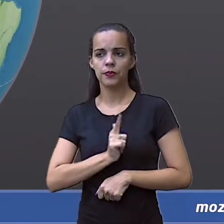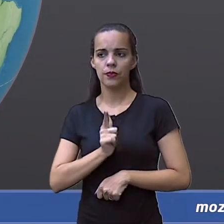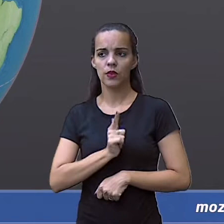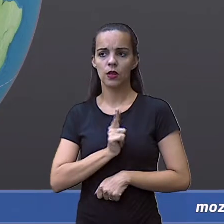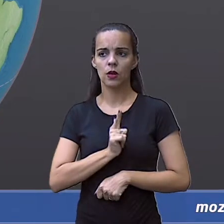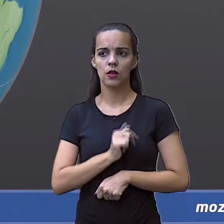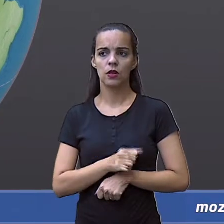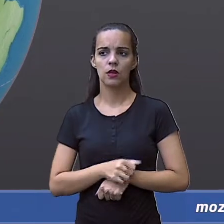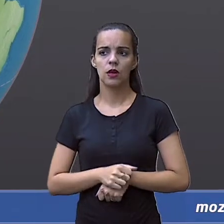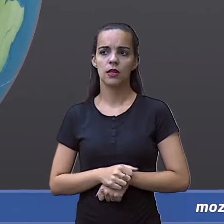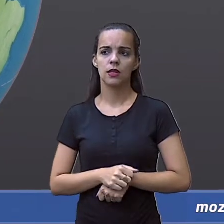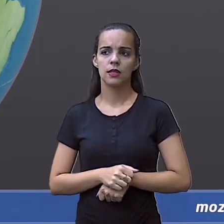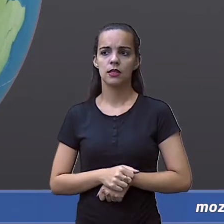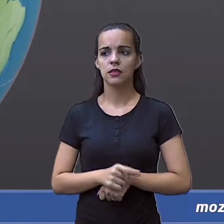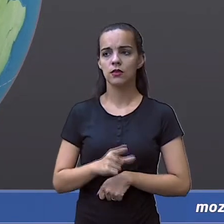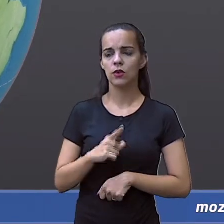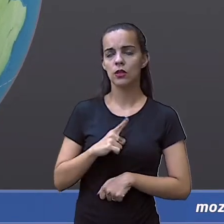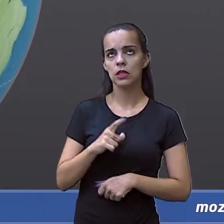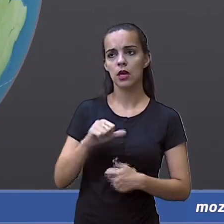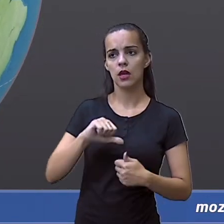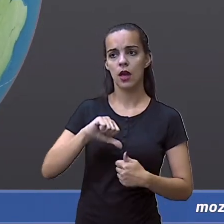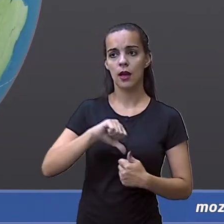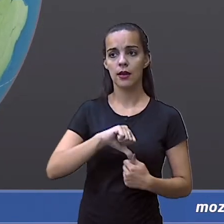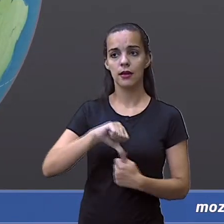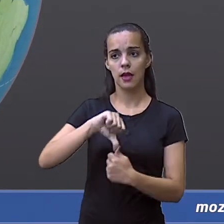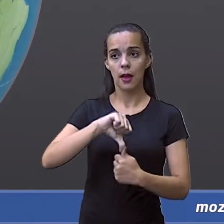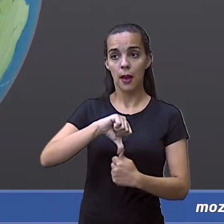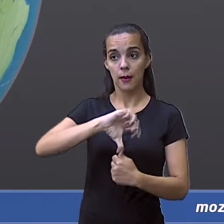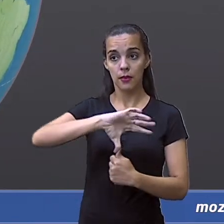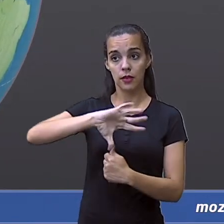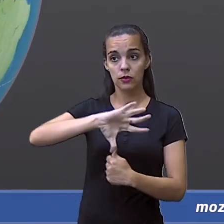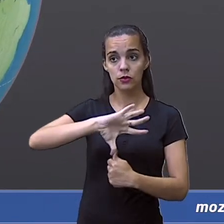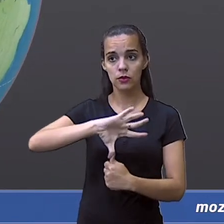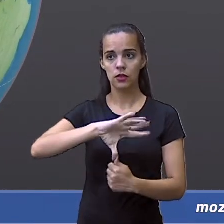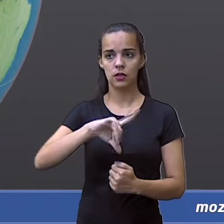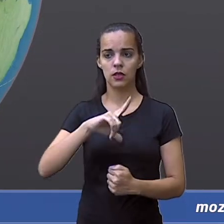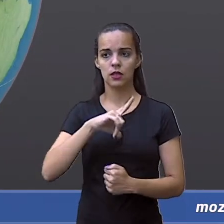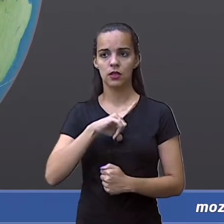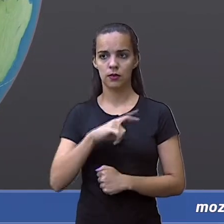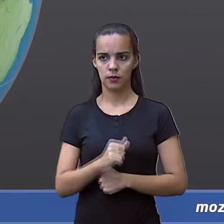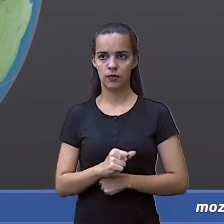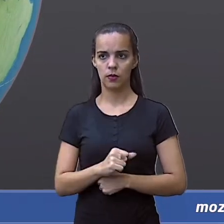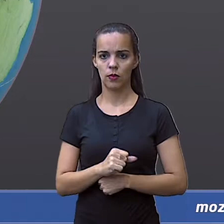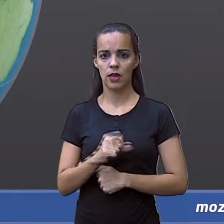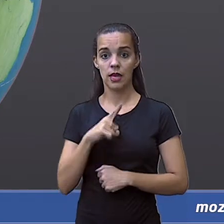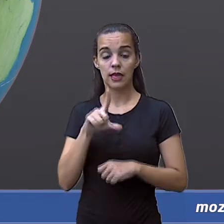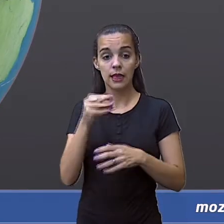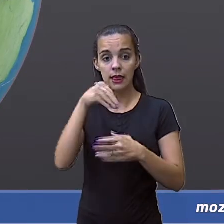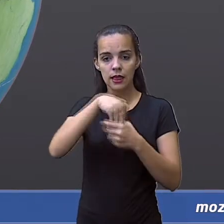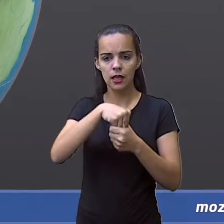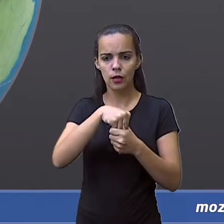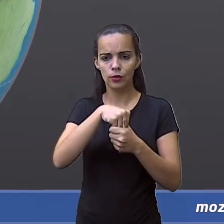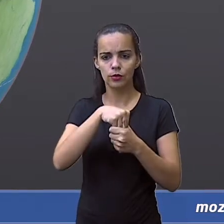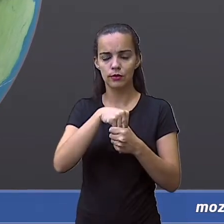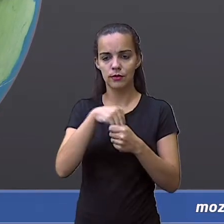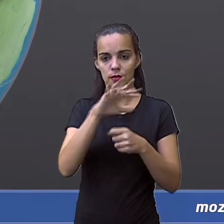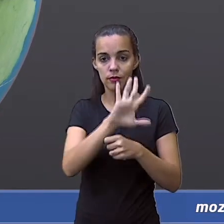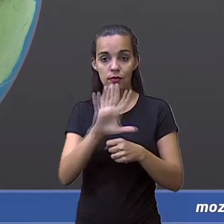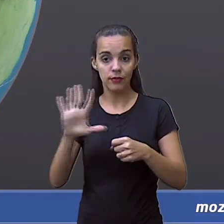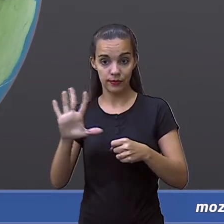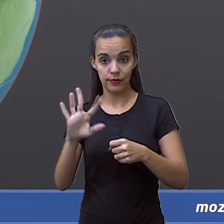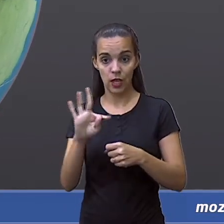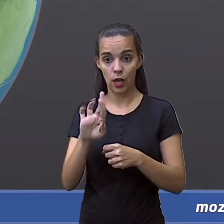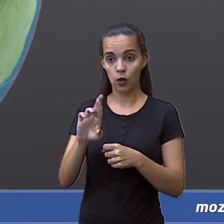a América Central, ela está na zona tropical. Então, qual o tipo de